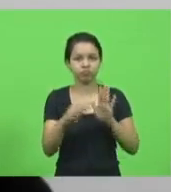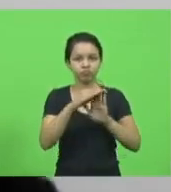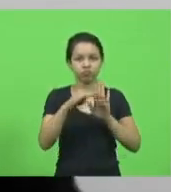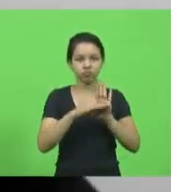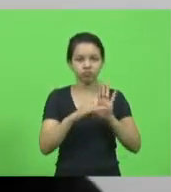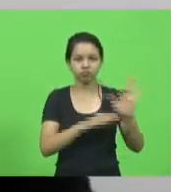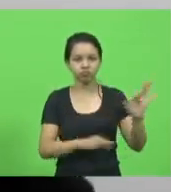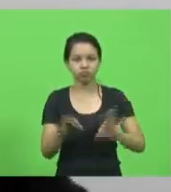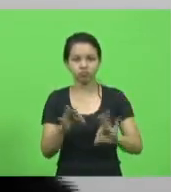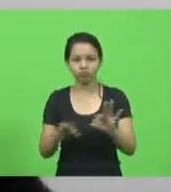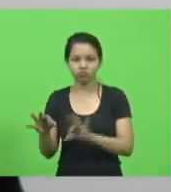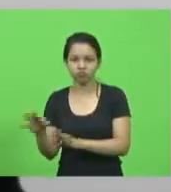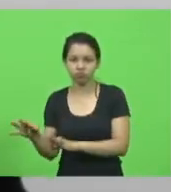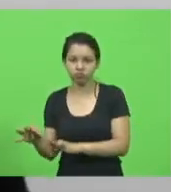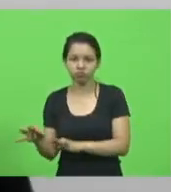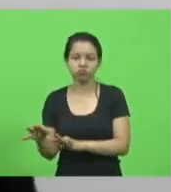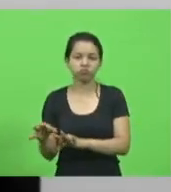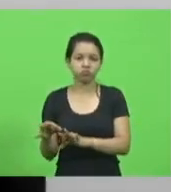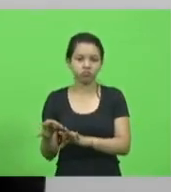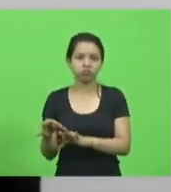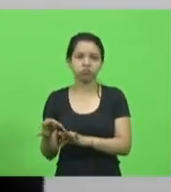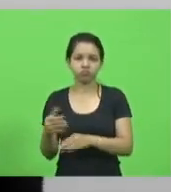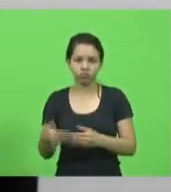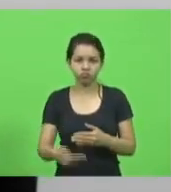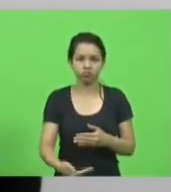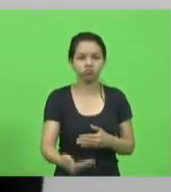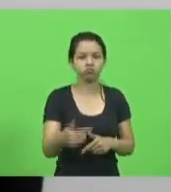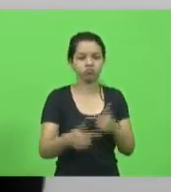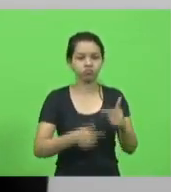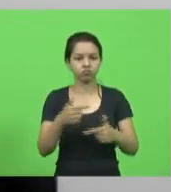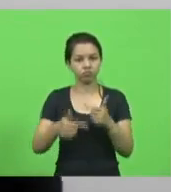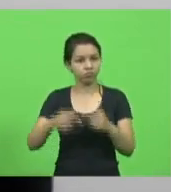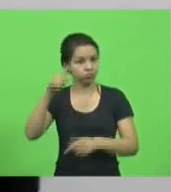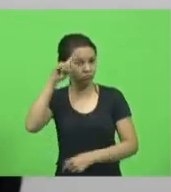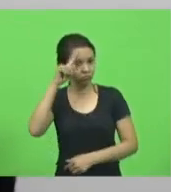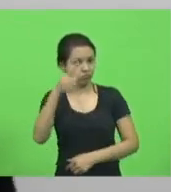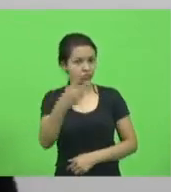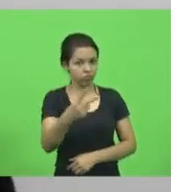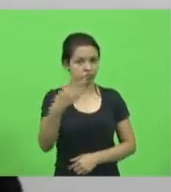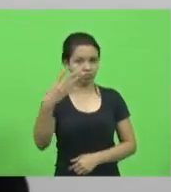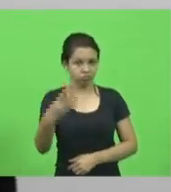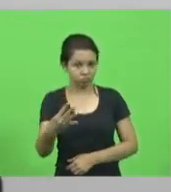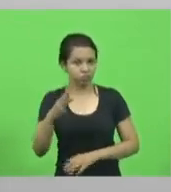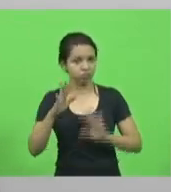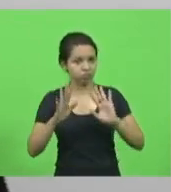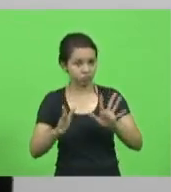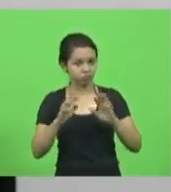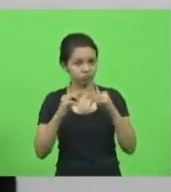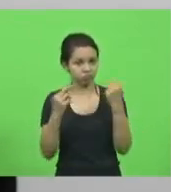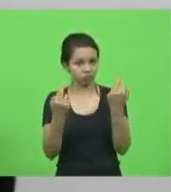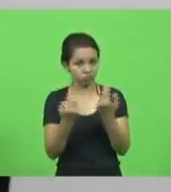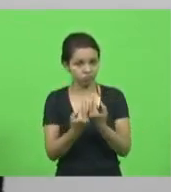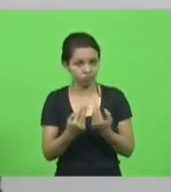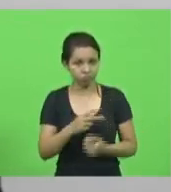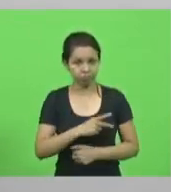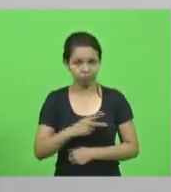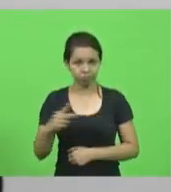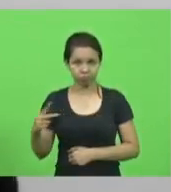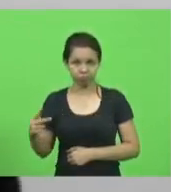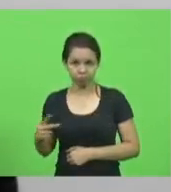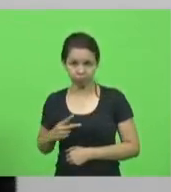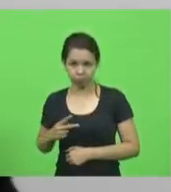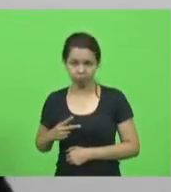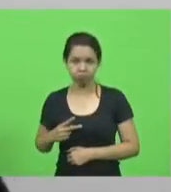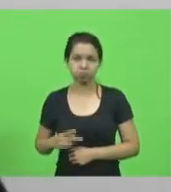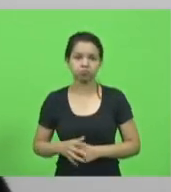elaborada, para dar andamento aos trabalhos. Inclusive, no dia 24, nós já temos audiência pública de prestação de